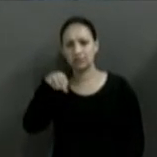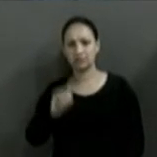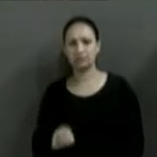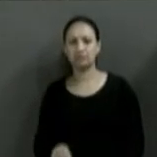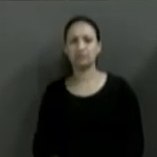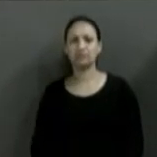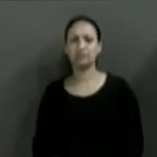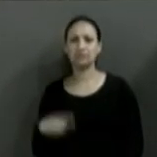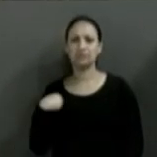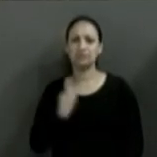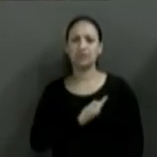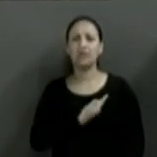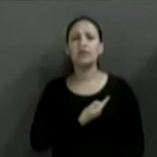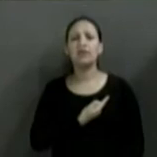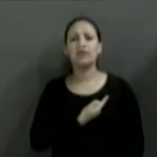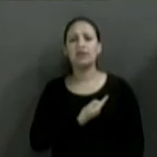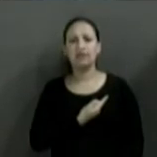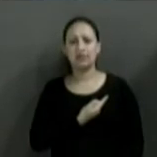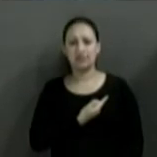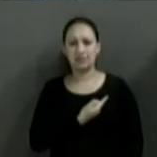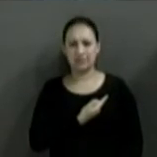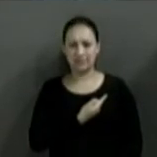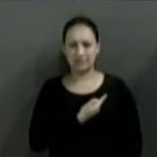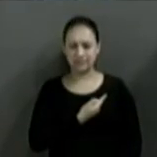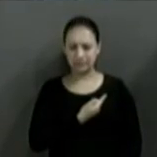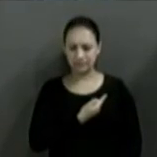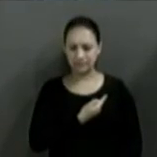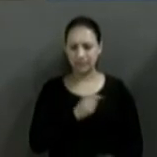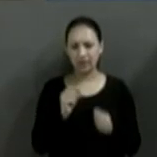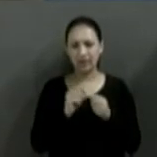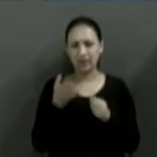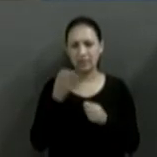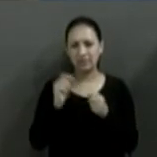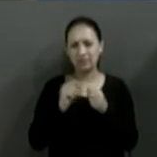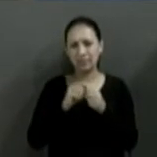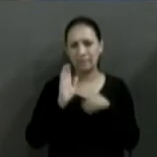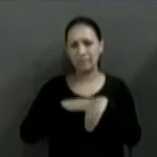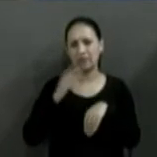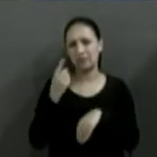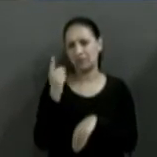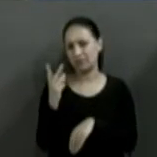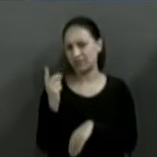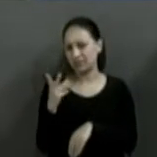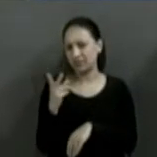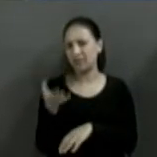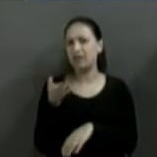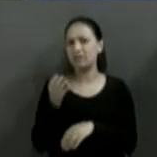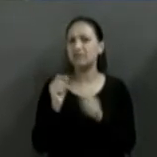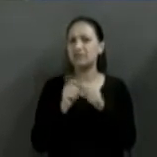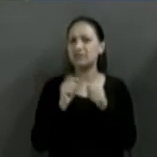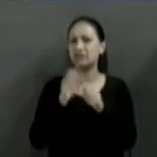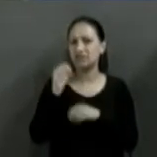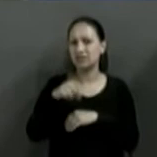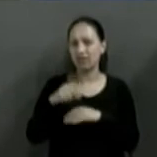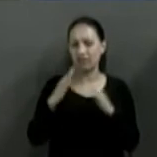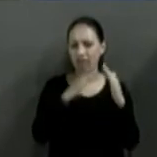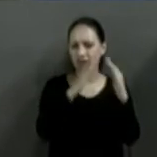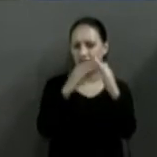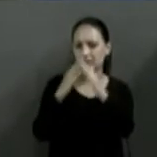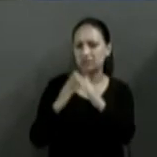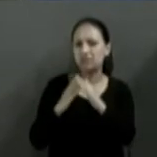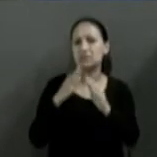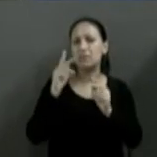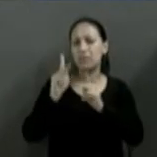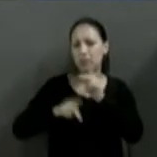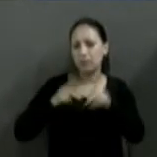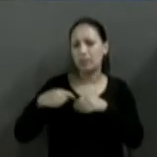O nosso da coligação renovar para fazer mais do 12, queremos sim dizer que nós queremos fazer Habitação Popular para as famílias